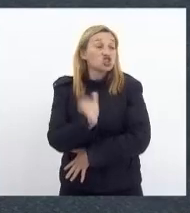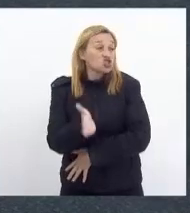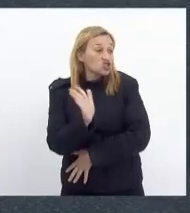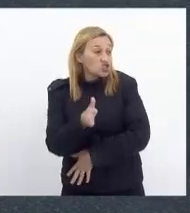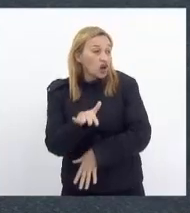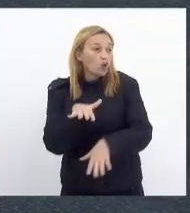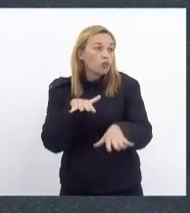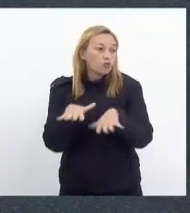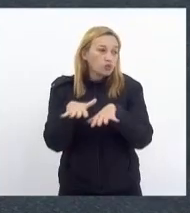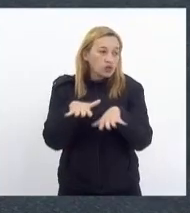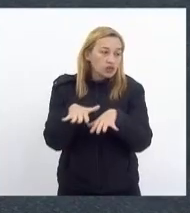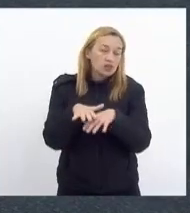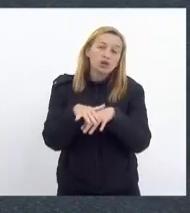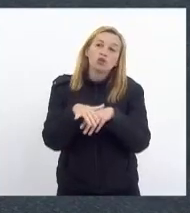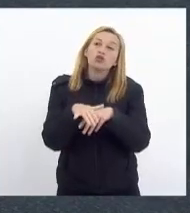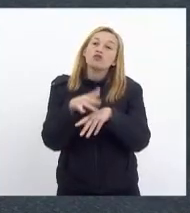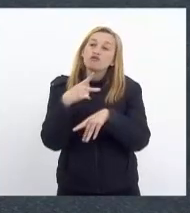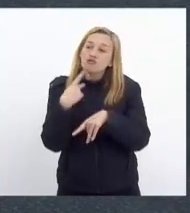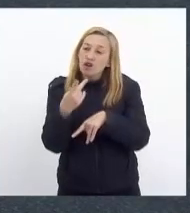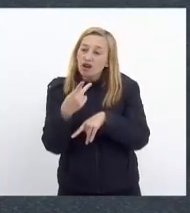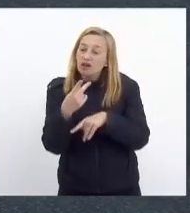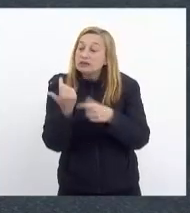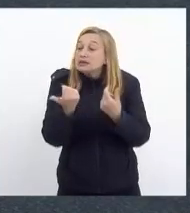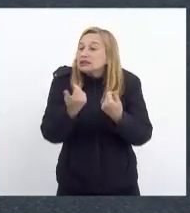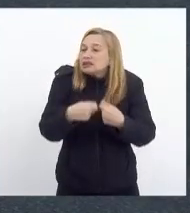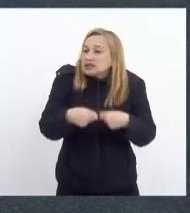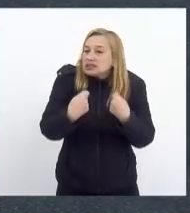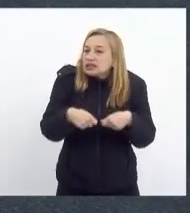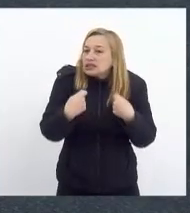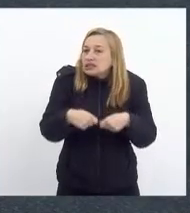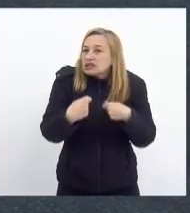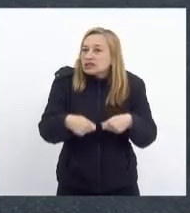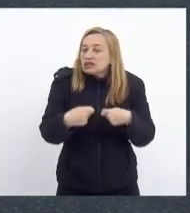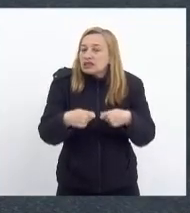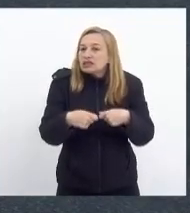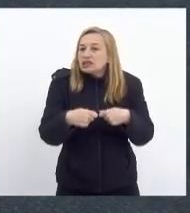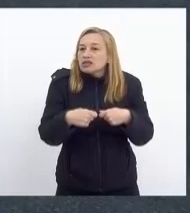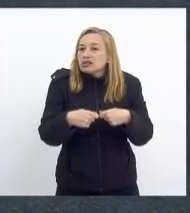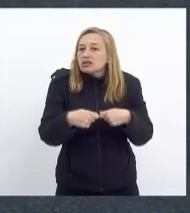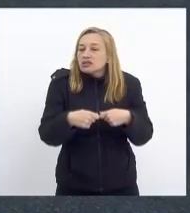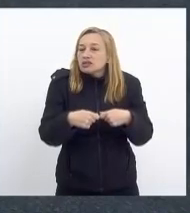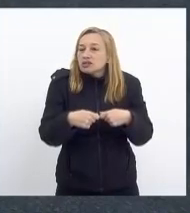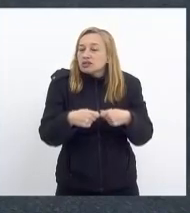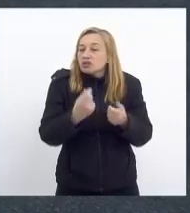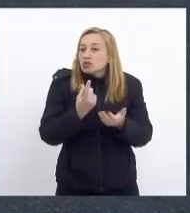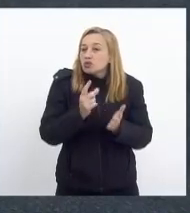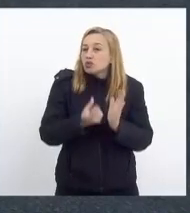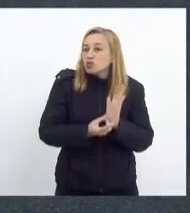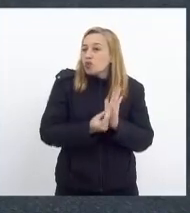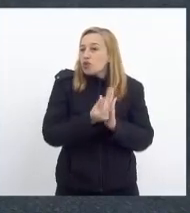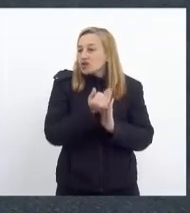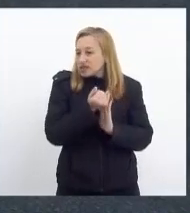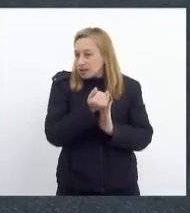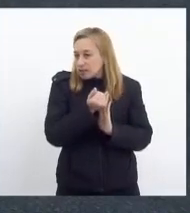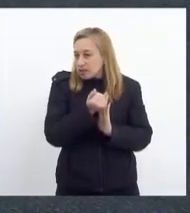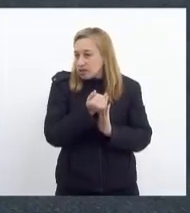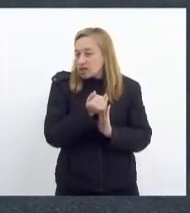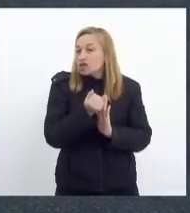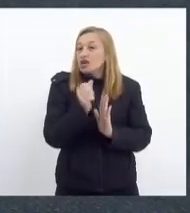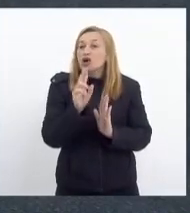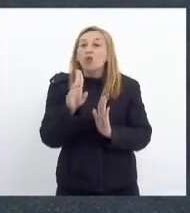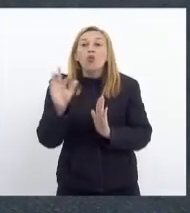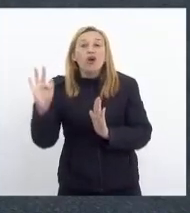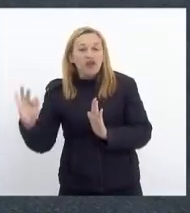manifestação dizendo da necessidade da compensação orçamentária. E a UENF